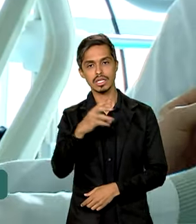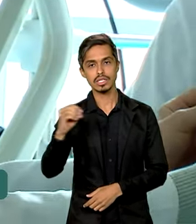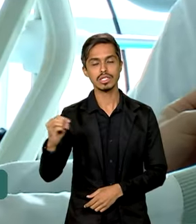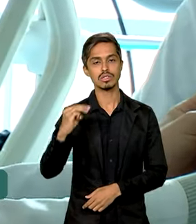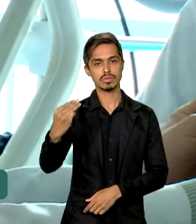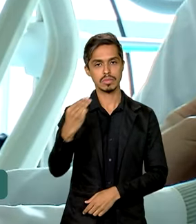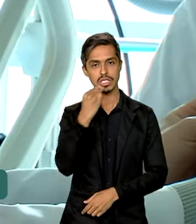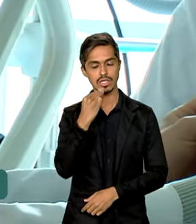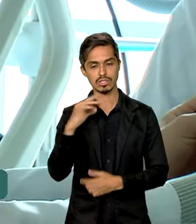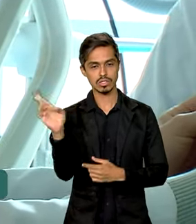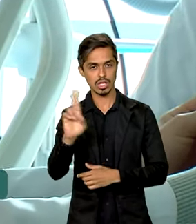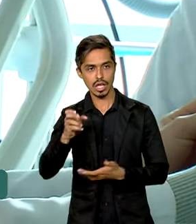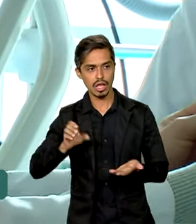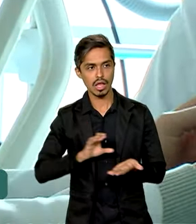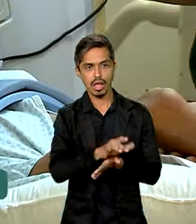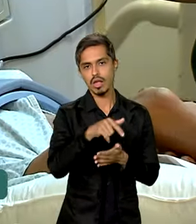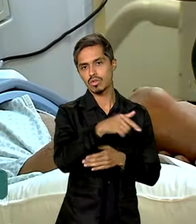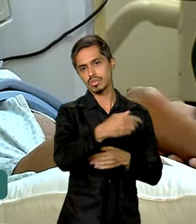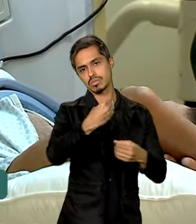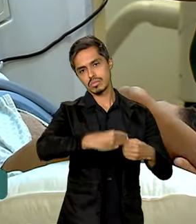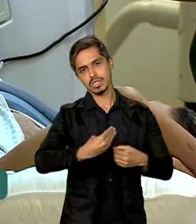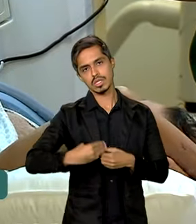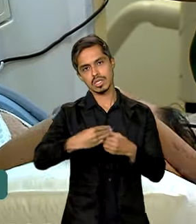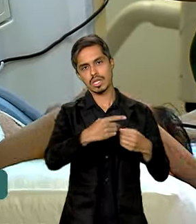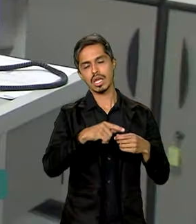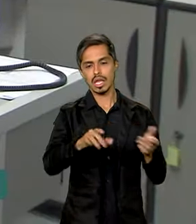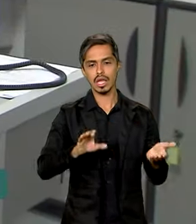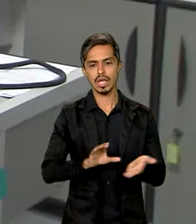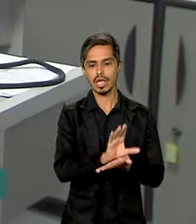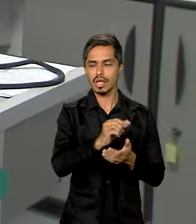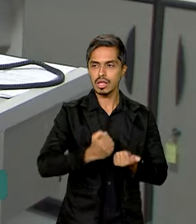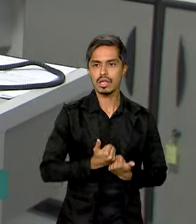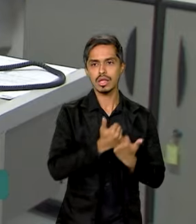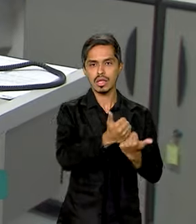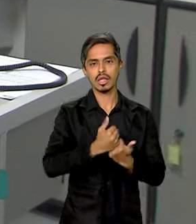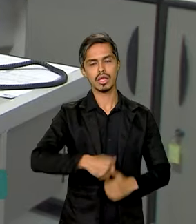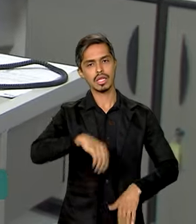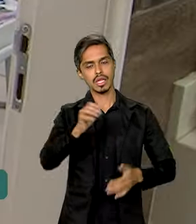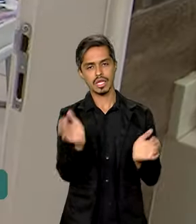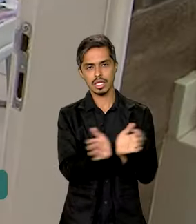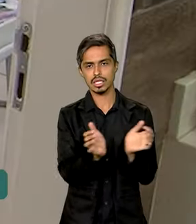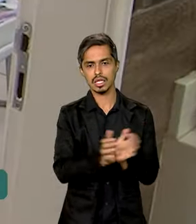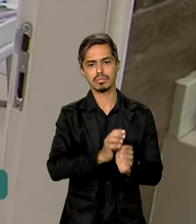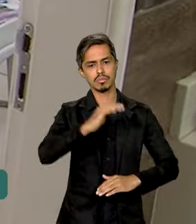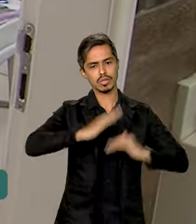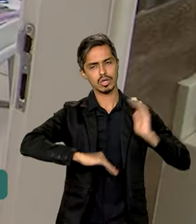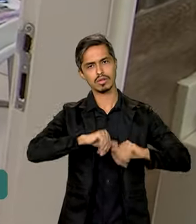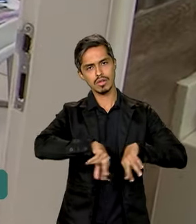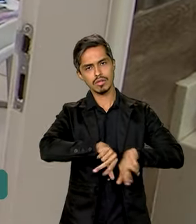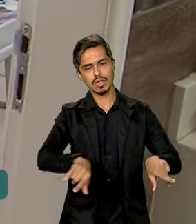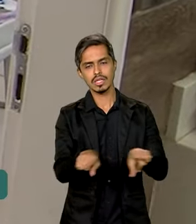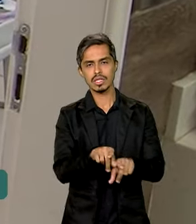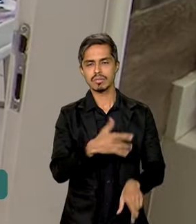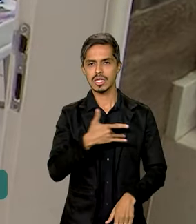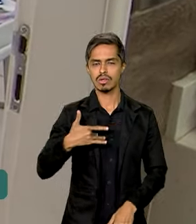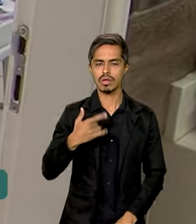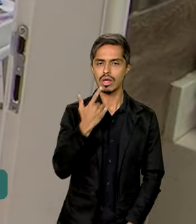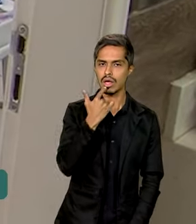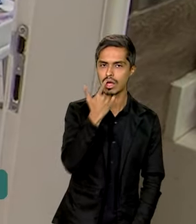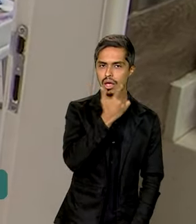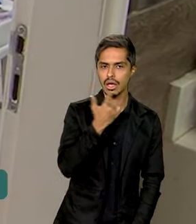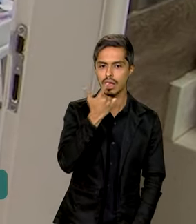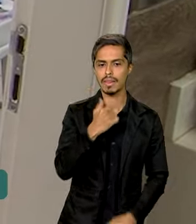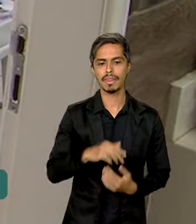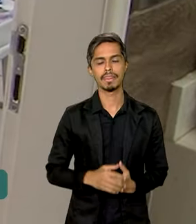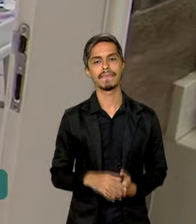milhões de reais aos municípios para apoiar o custeio de equipes multiprofissionais e de saúde bucal. Ao todo,